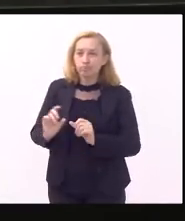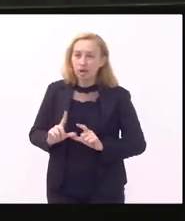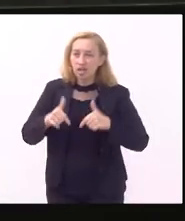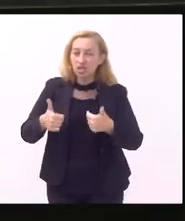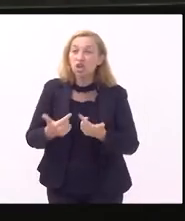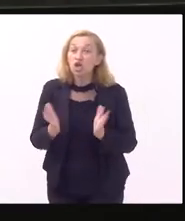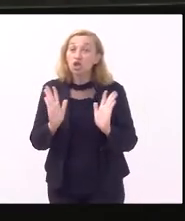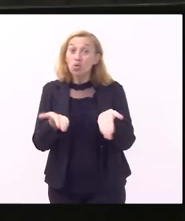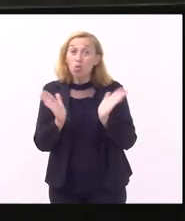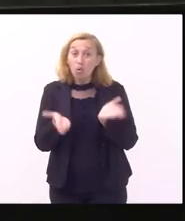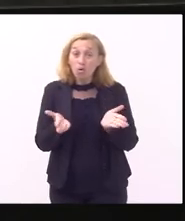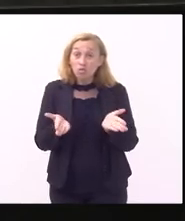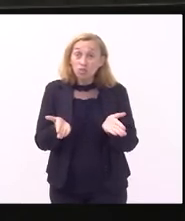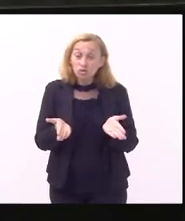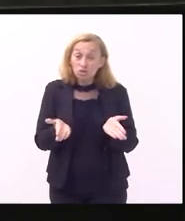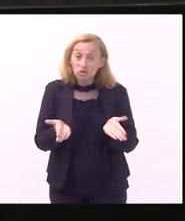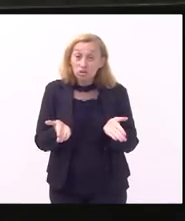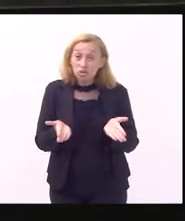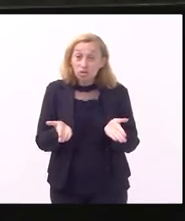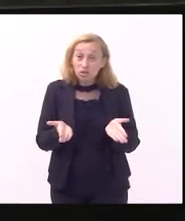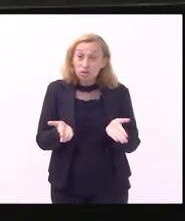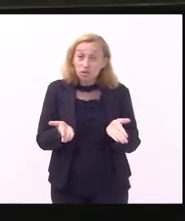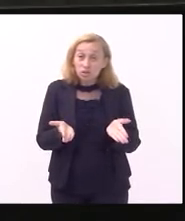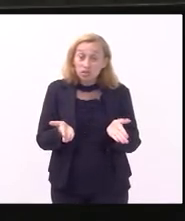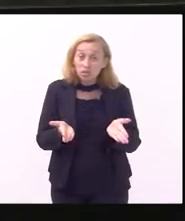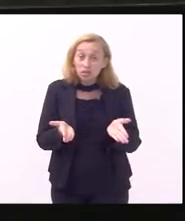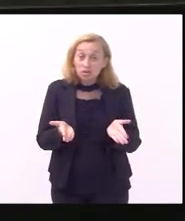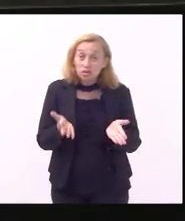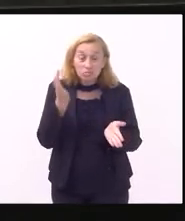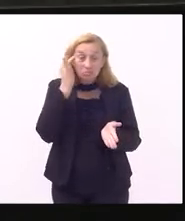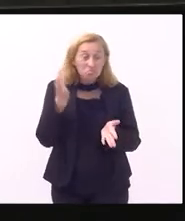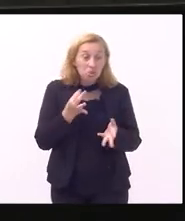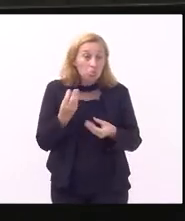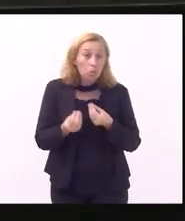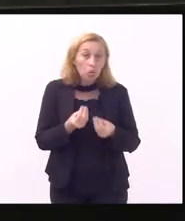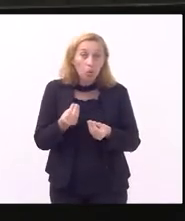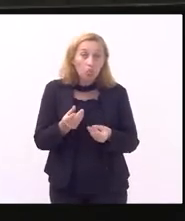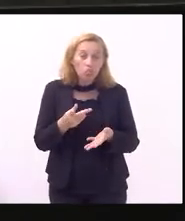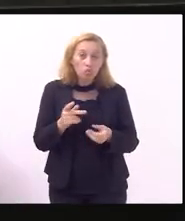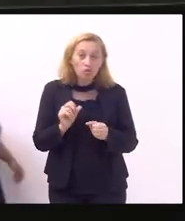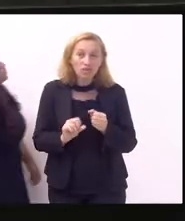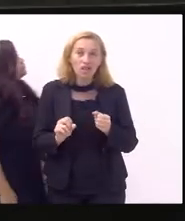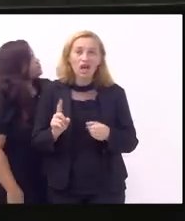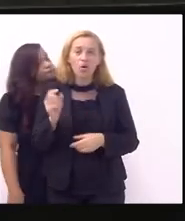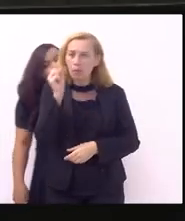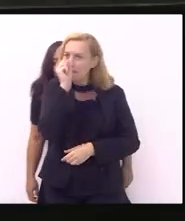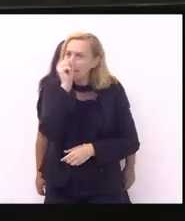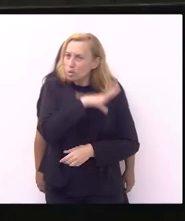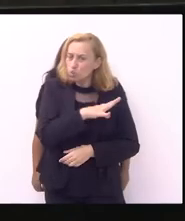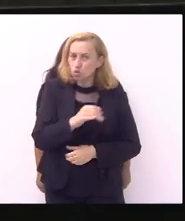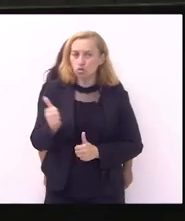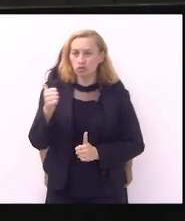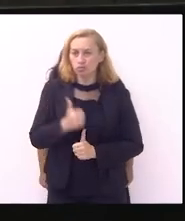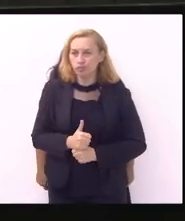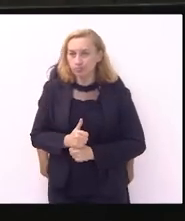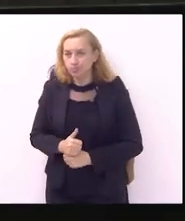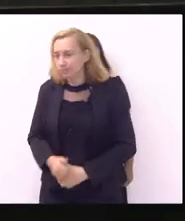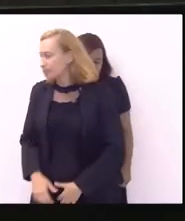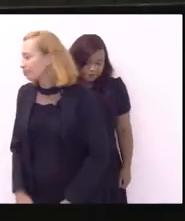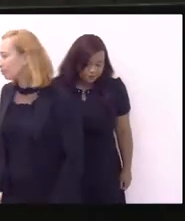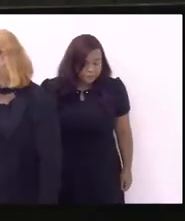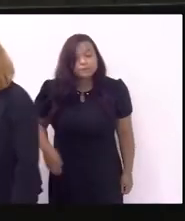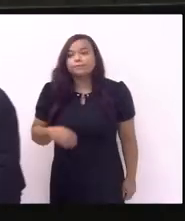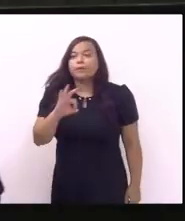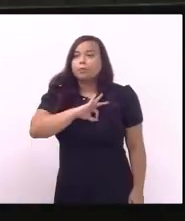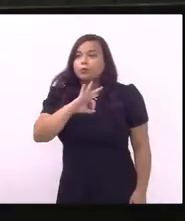hoje a gente se encontra meio que numa faca de dois gumes como dizem é um absurdo os nossos policiais penais